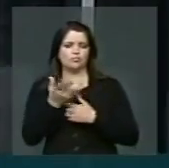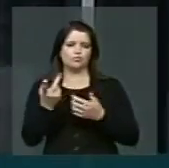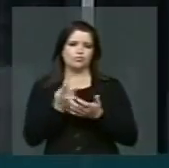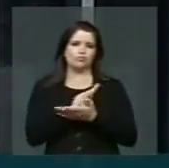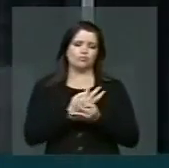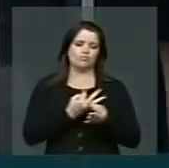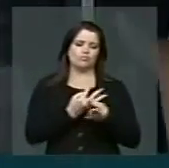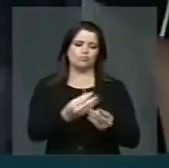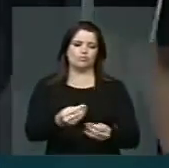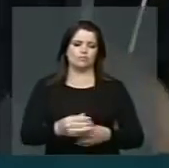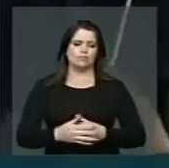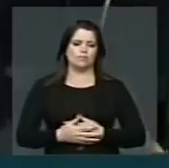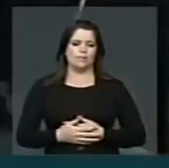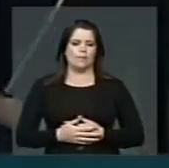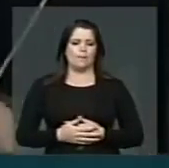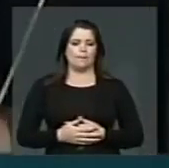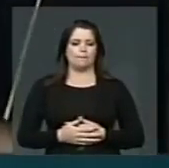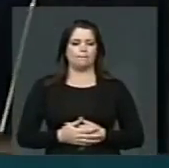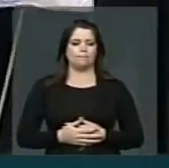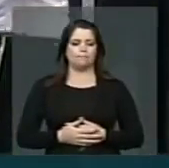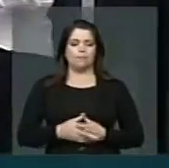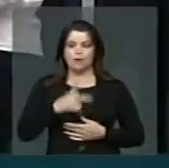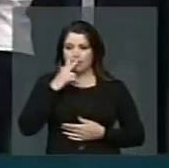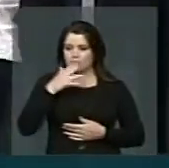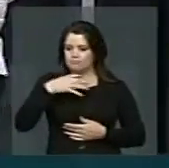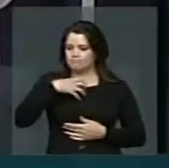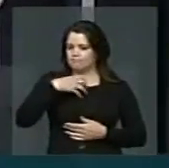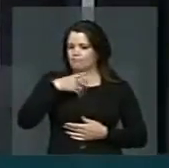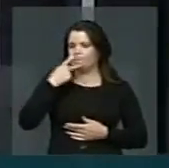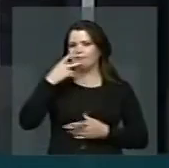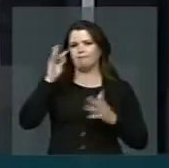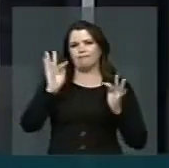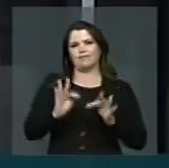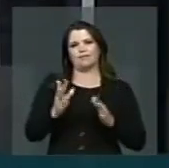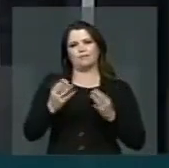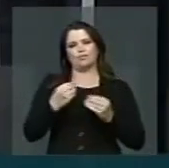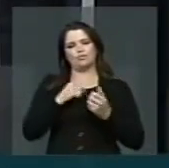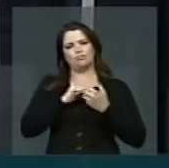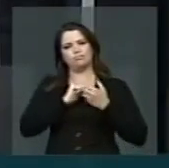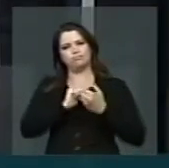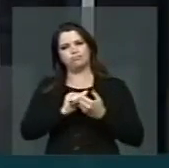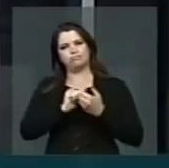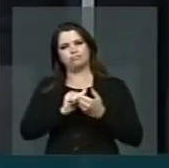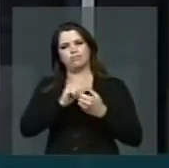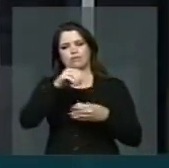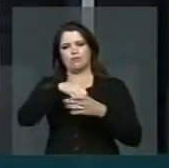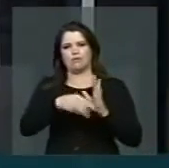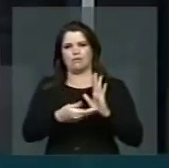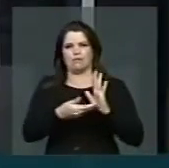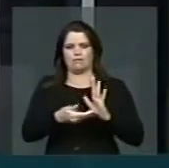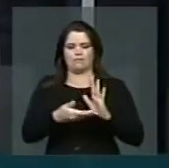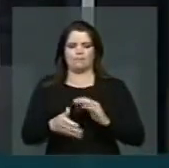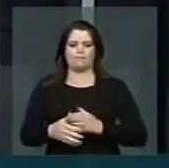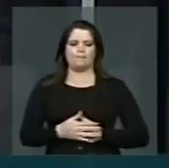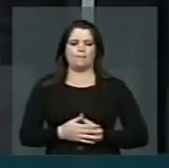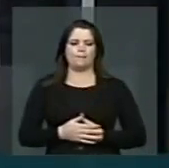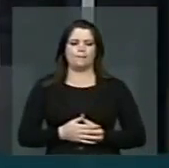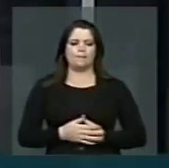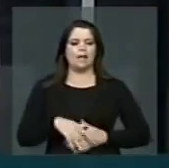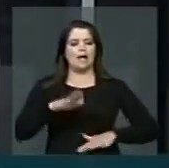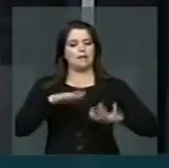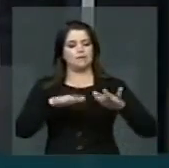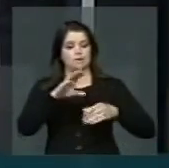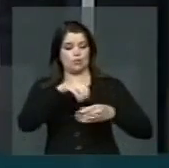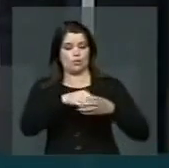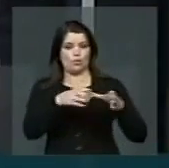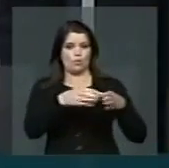eu sinto muita felicidade de conviver aqui com eles. Ora eu sou da